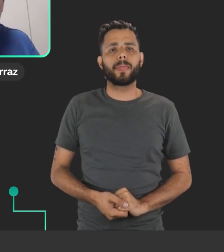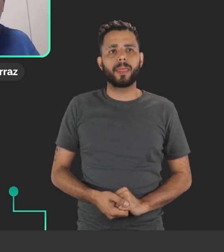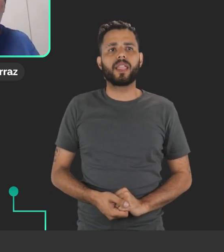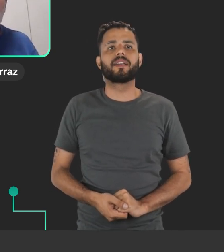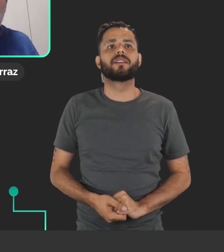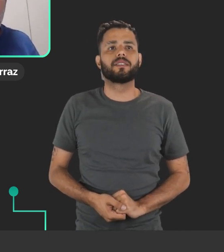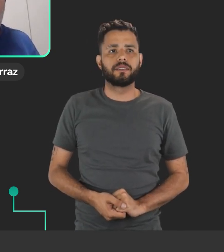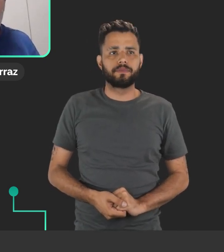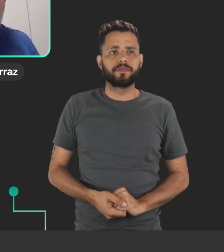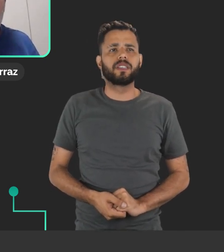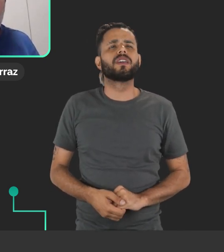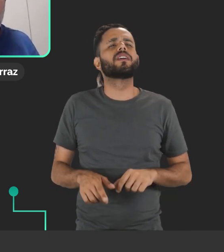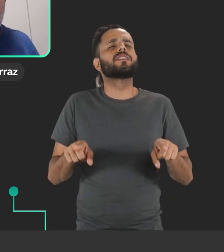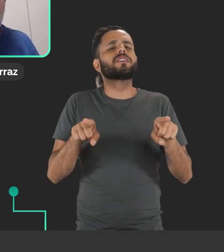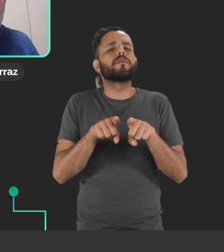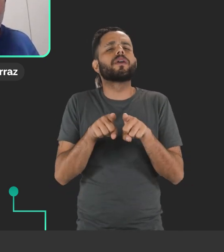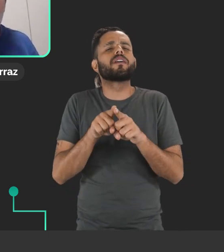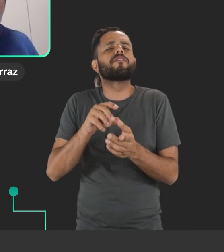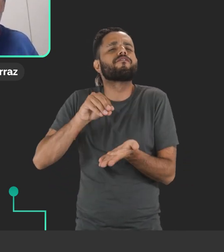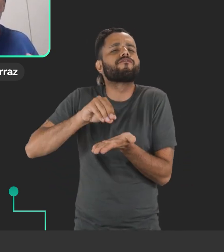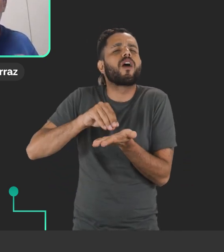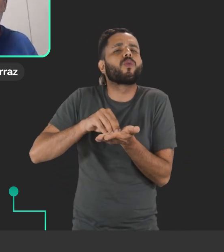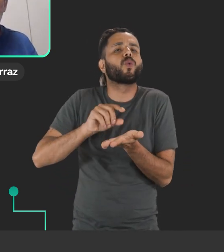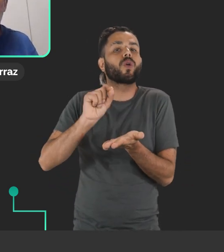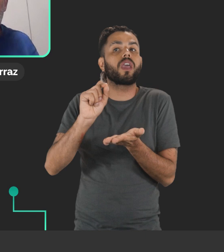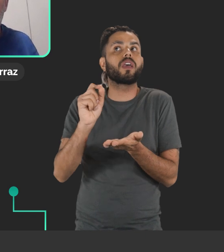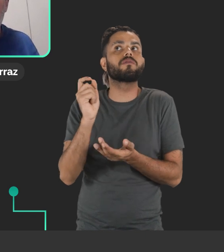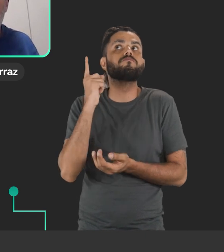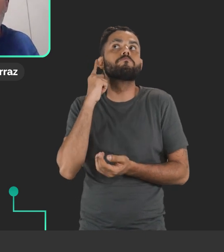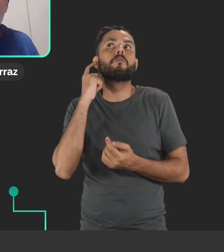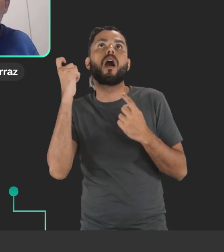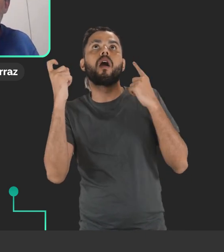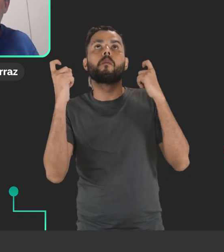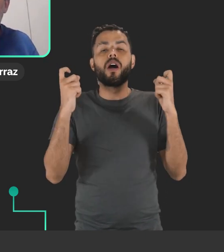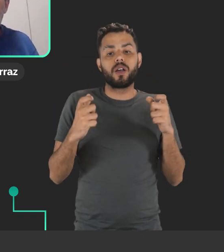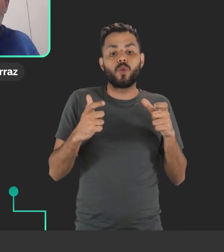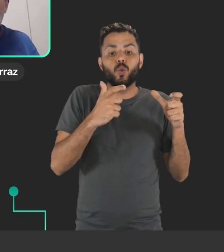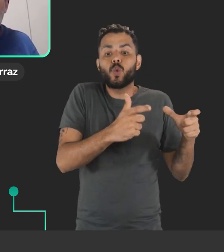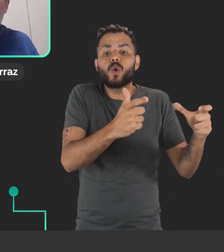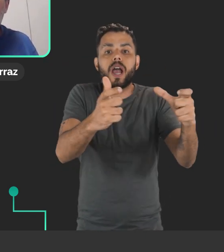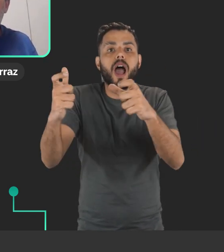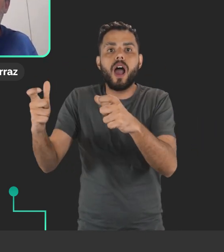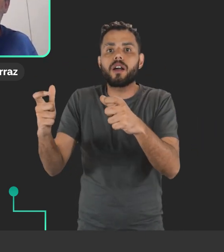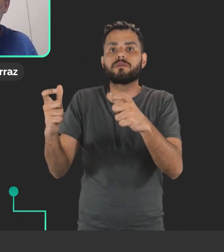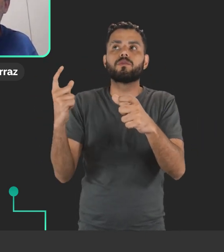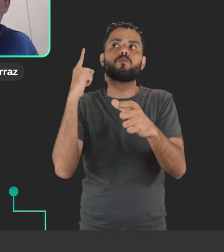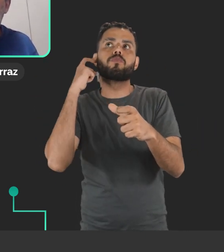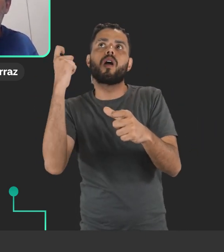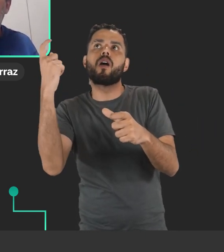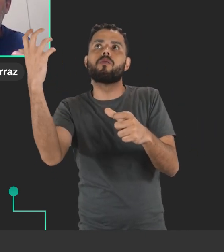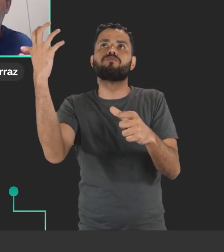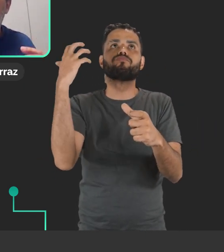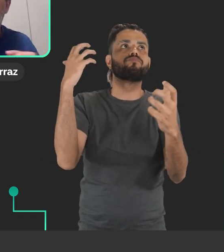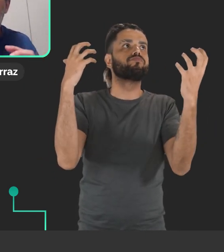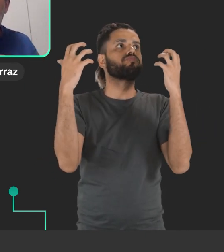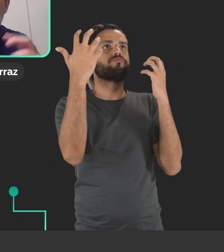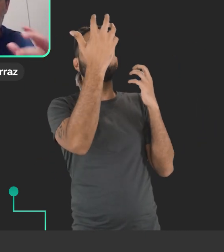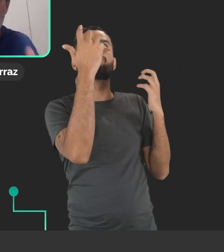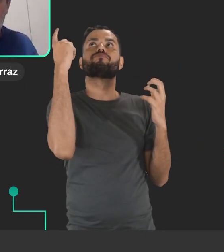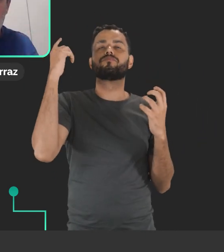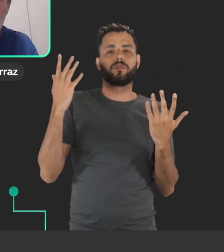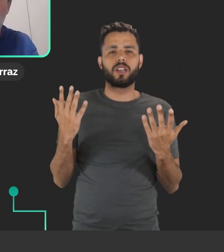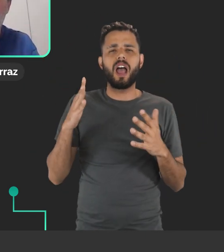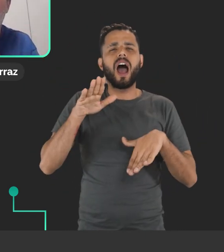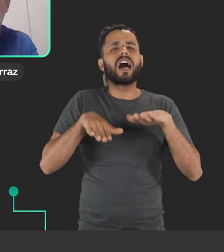E a falta de precisão espacial no design de áudio, né? É muito comum a gente perceber que você tem